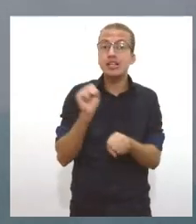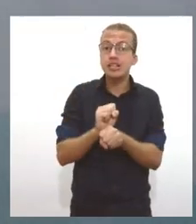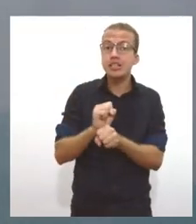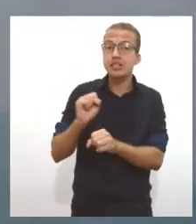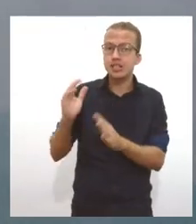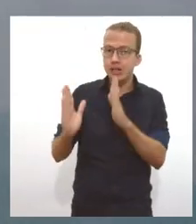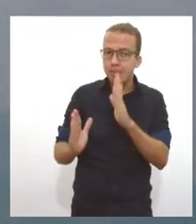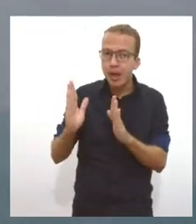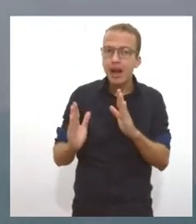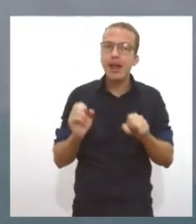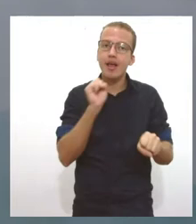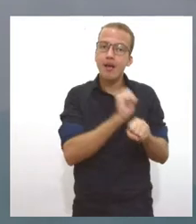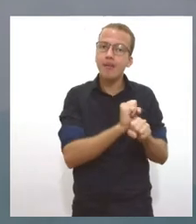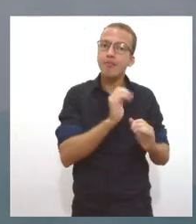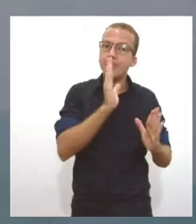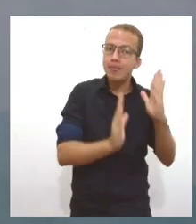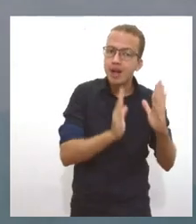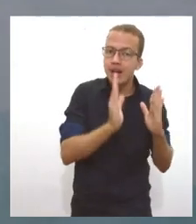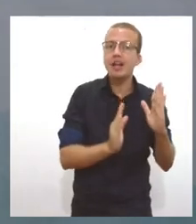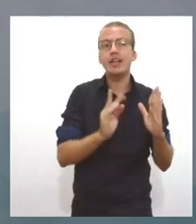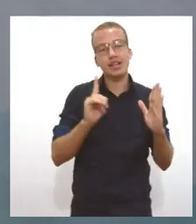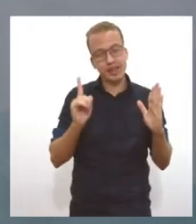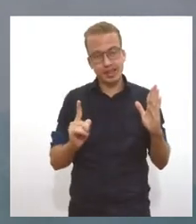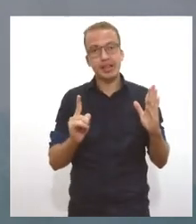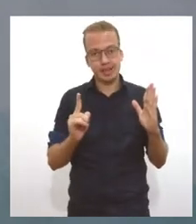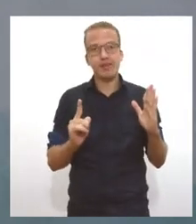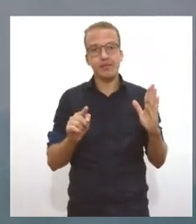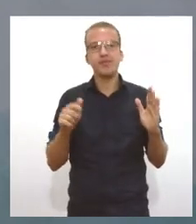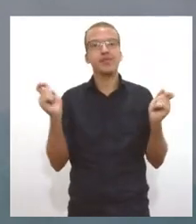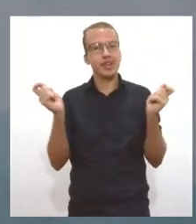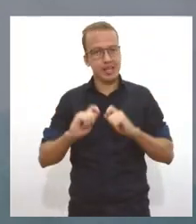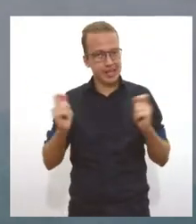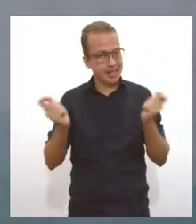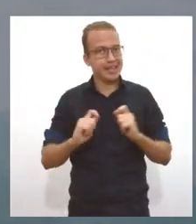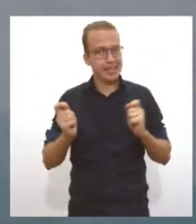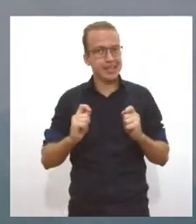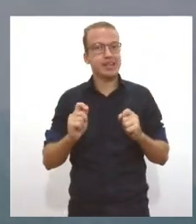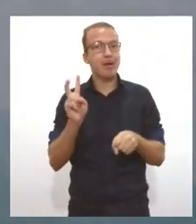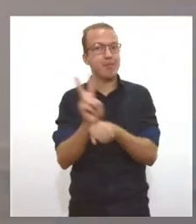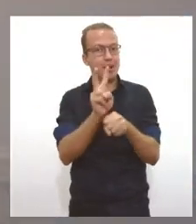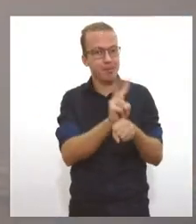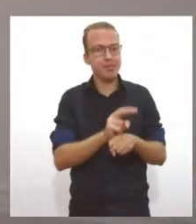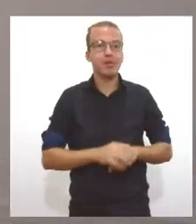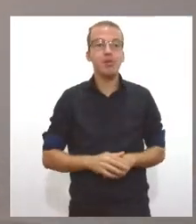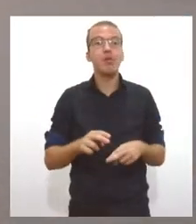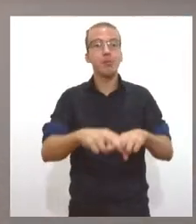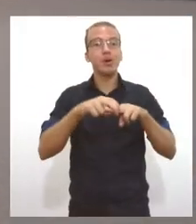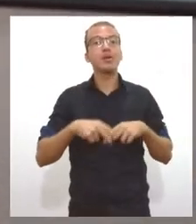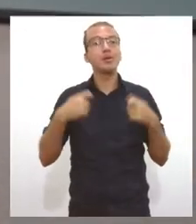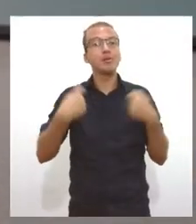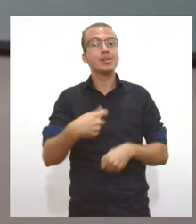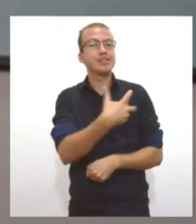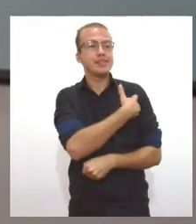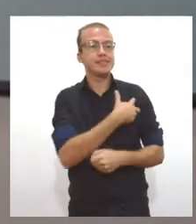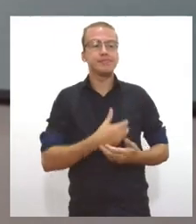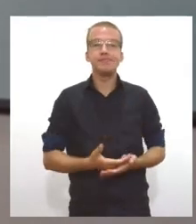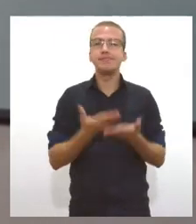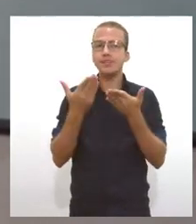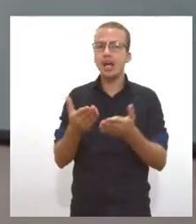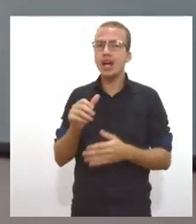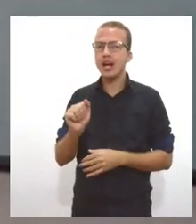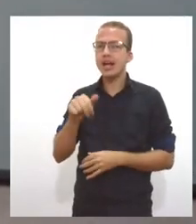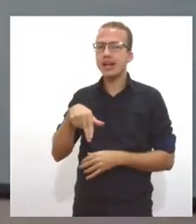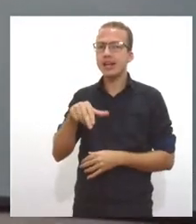imunizada, ela é muito menor do que com a doença. Por isso que a imunidade tem que vir pela vacina. Ana Beatriz enfatizou que